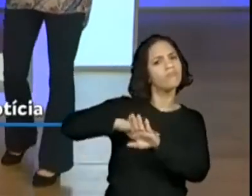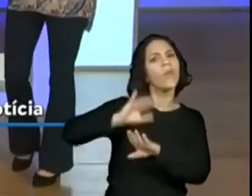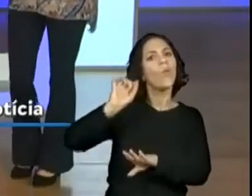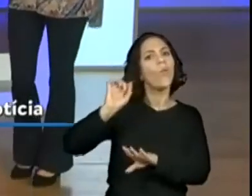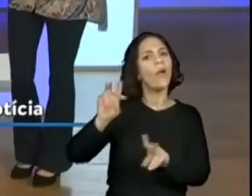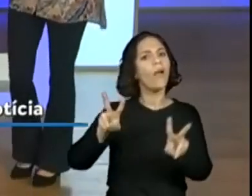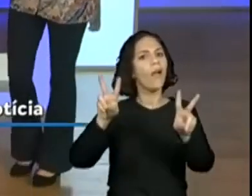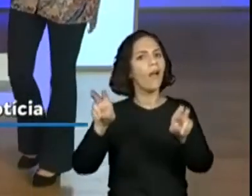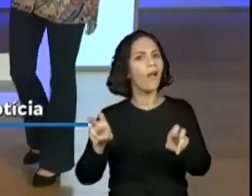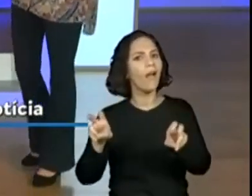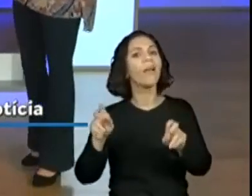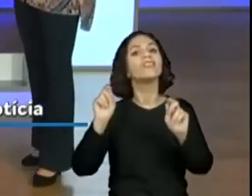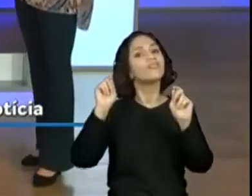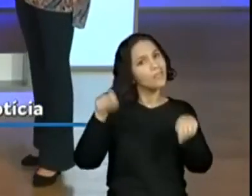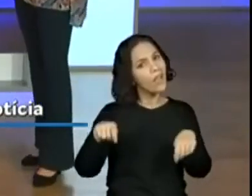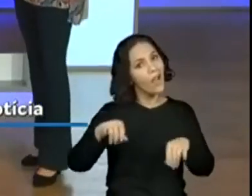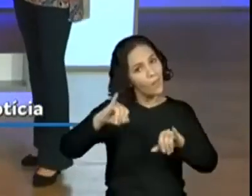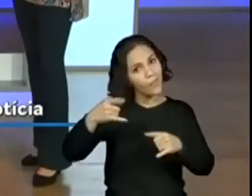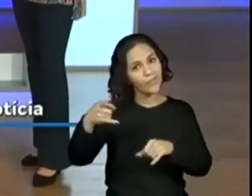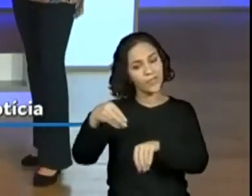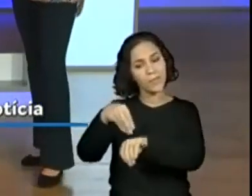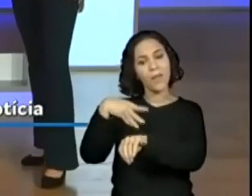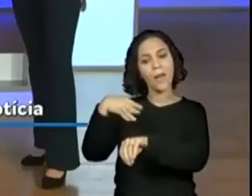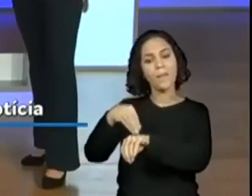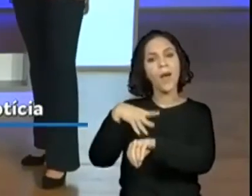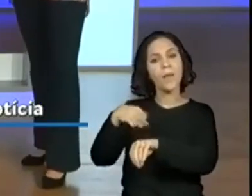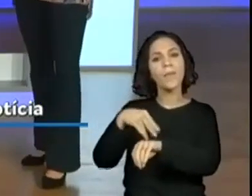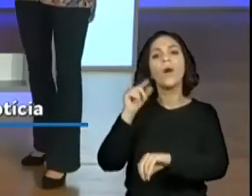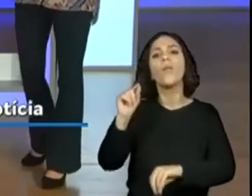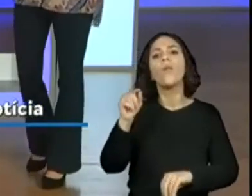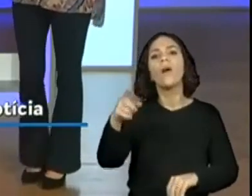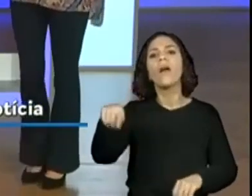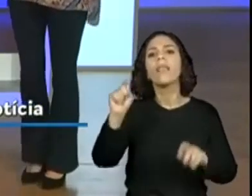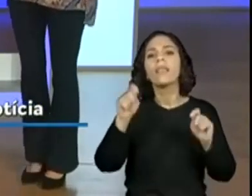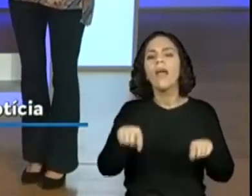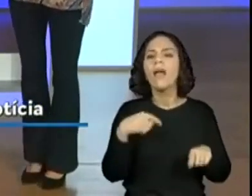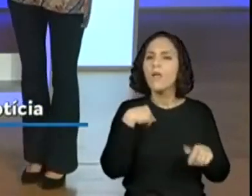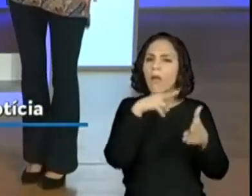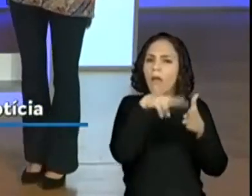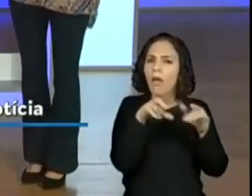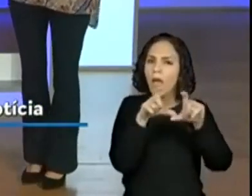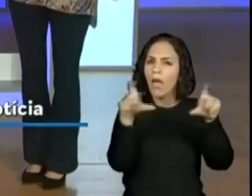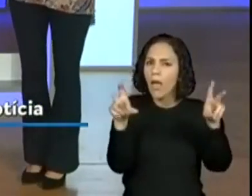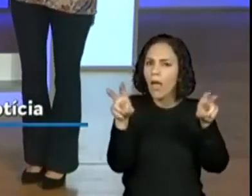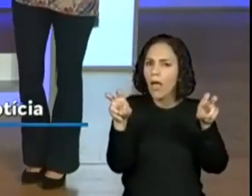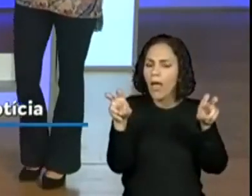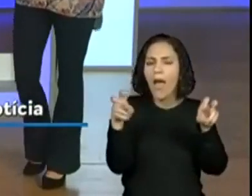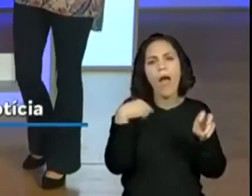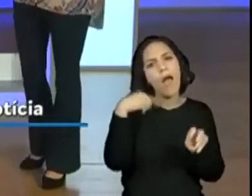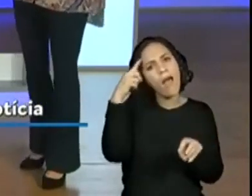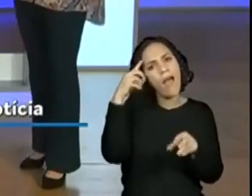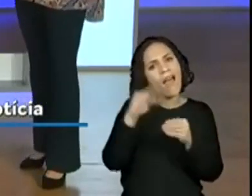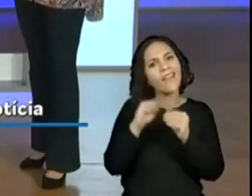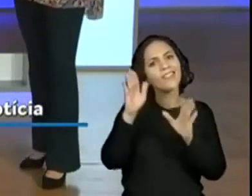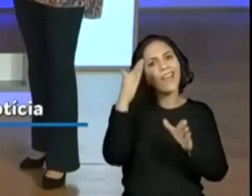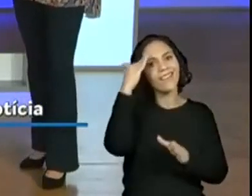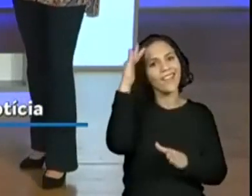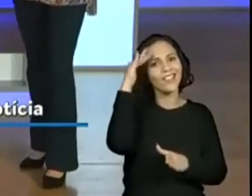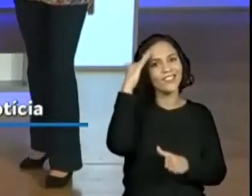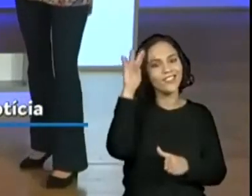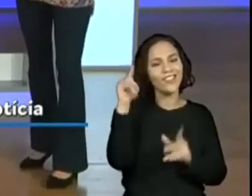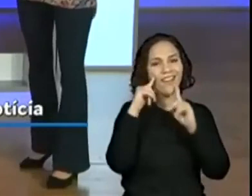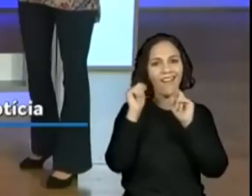título, já vão colocando aí no chat para a gente. Quais são as antecipações que eu posso fazer a partir do título aí dessa notícia?